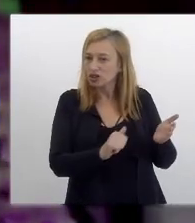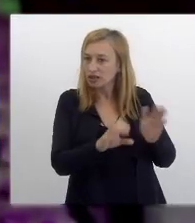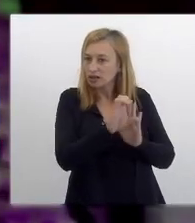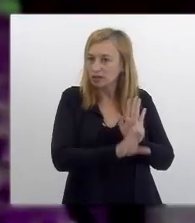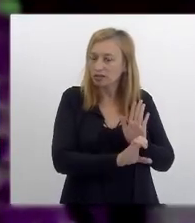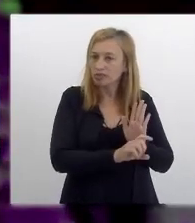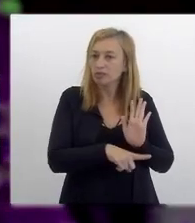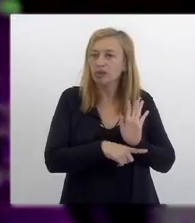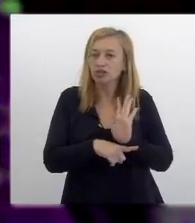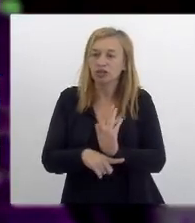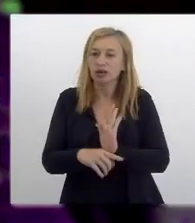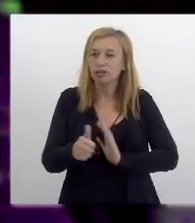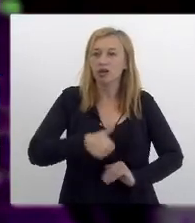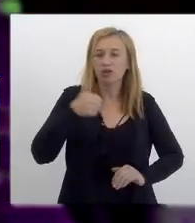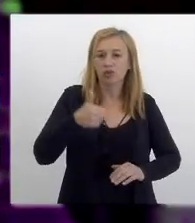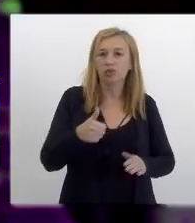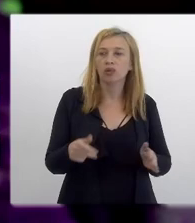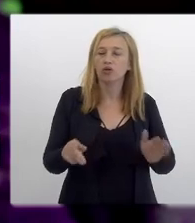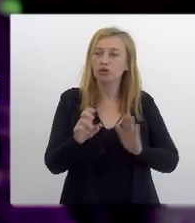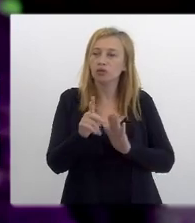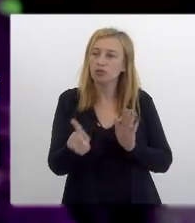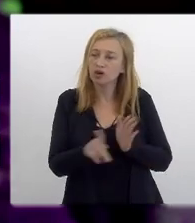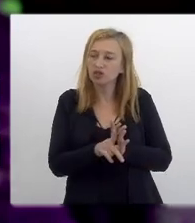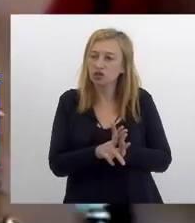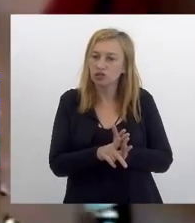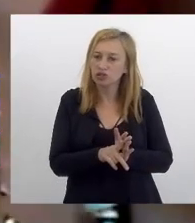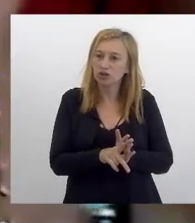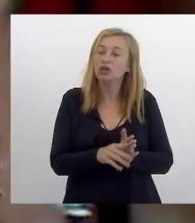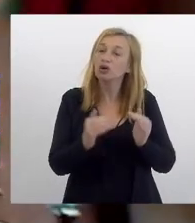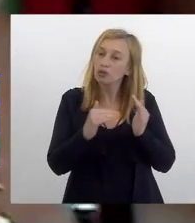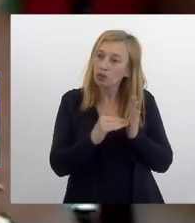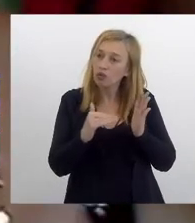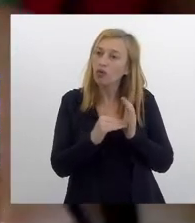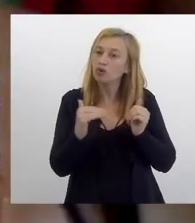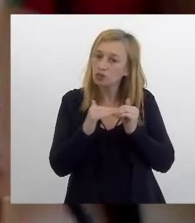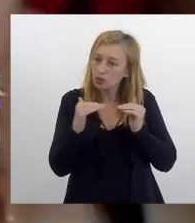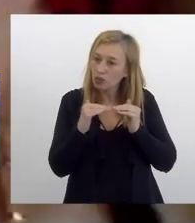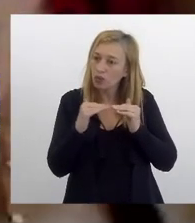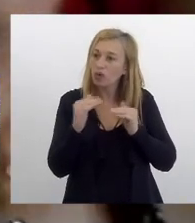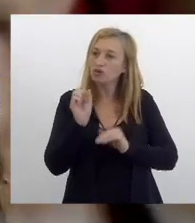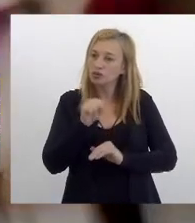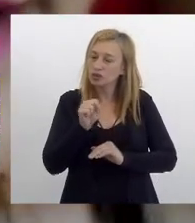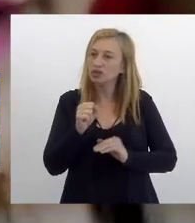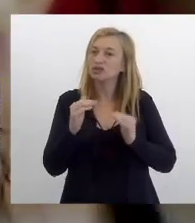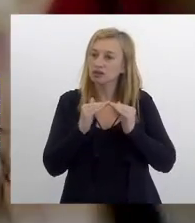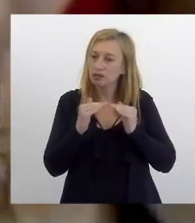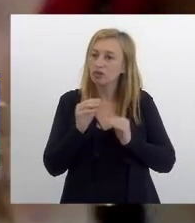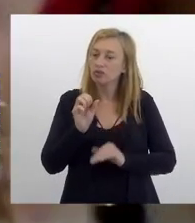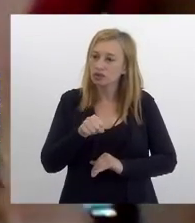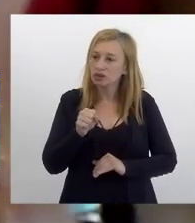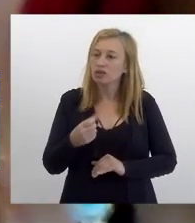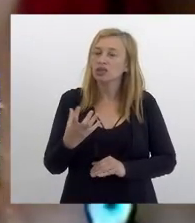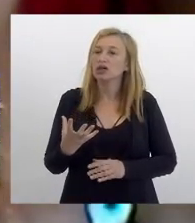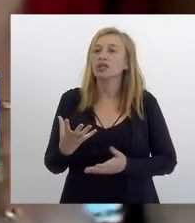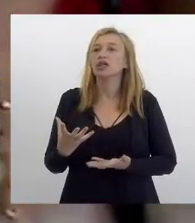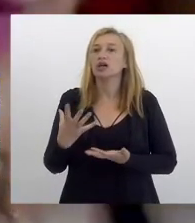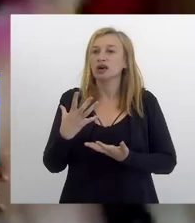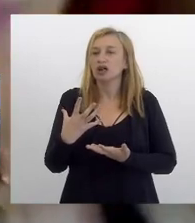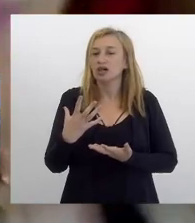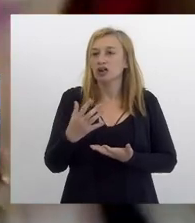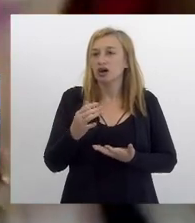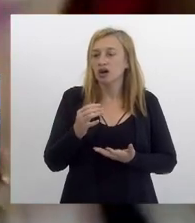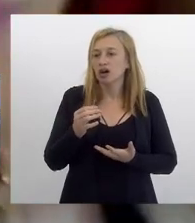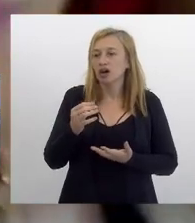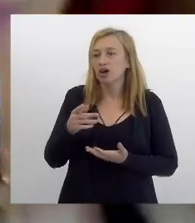projeto e concordo sim concordo sim a decisão aí que o Márcio Pacheco deu